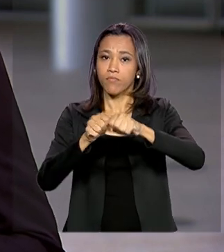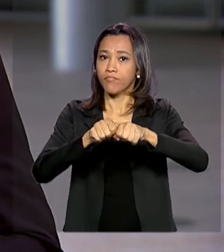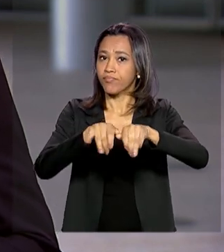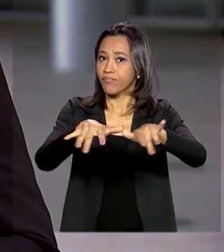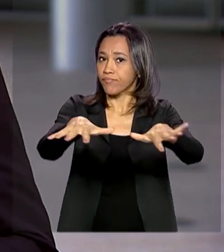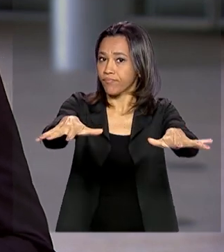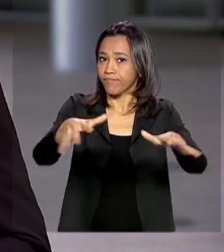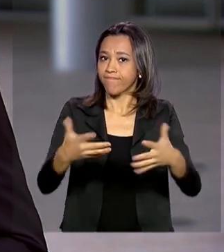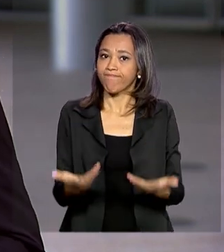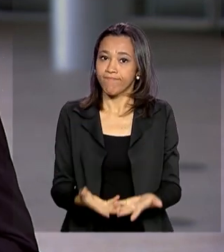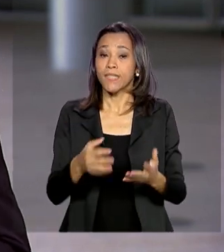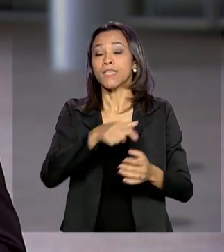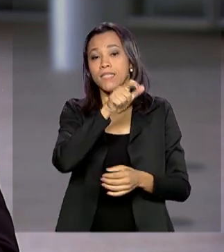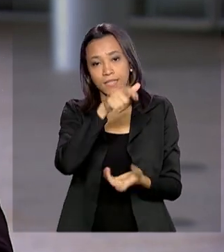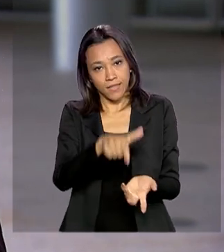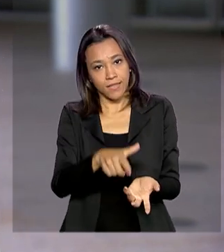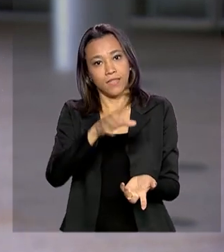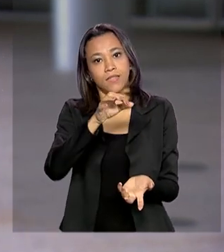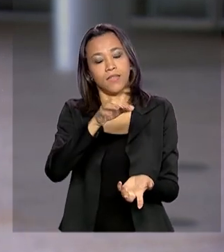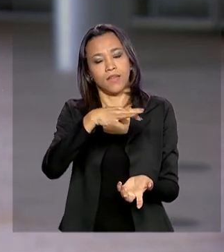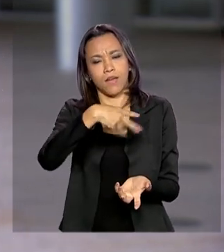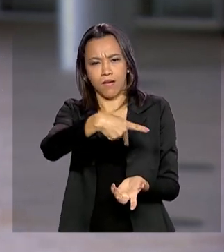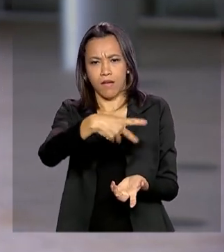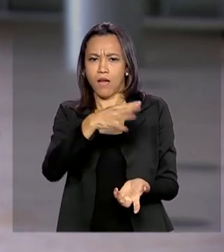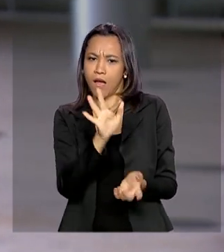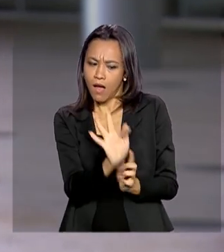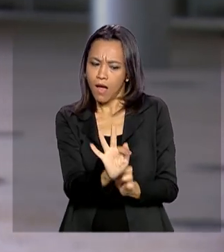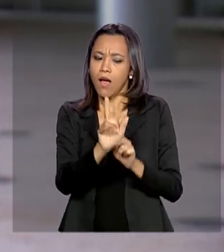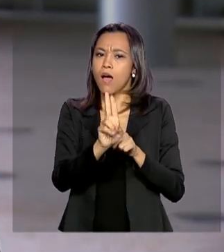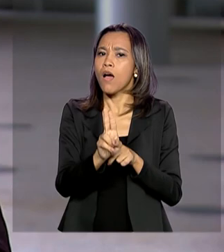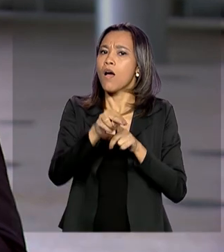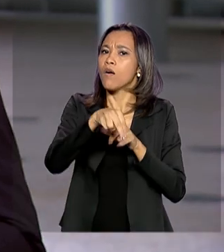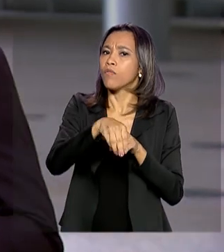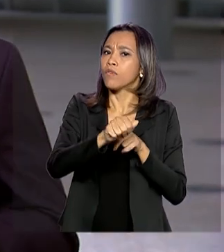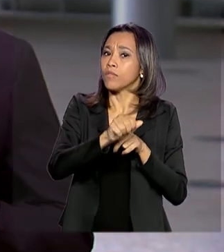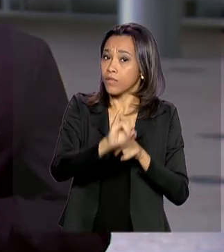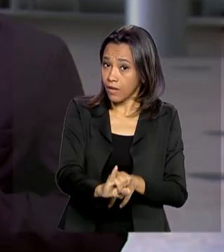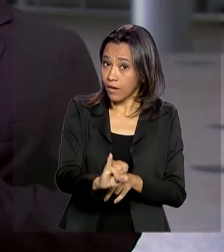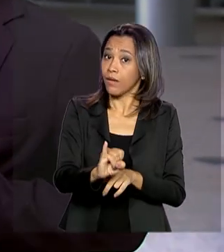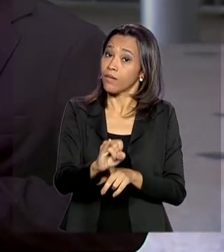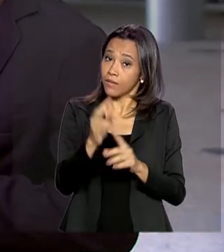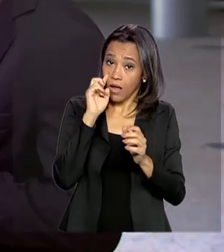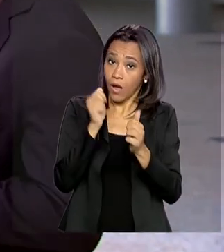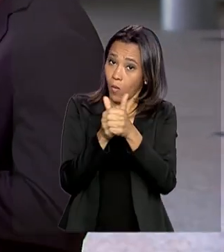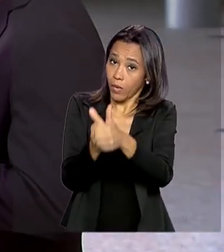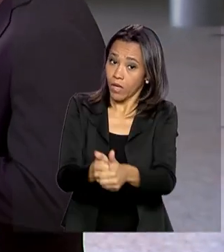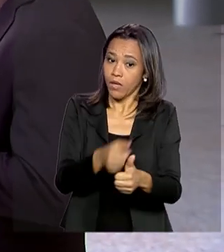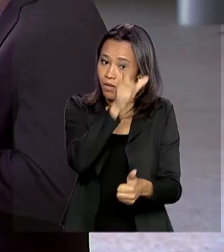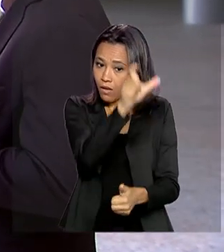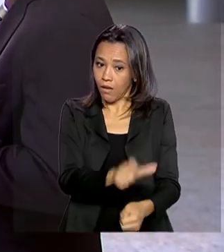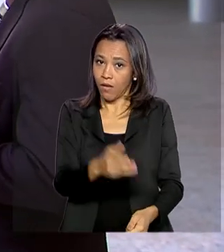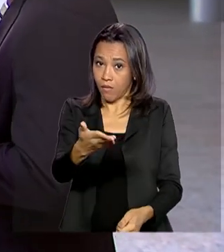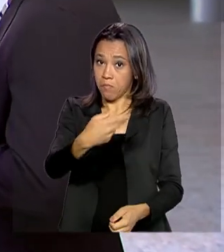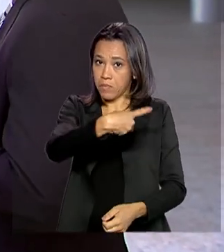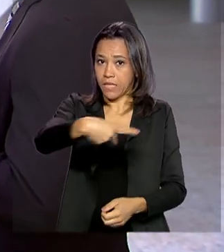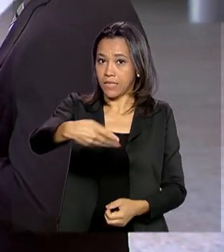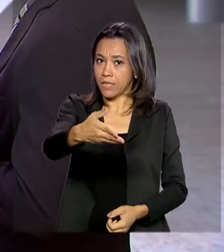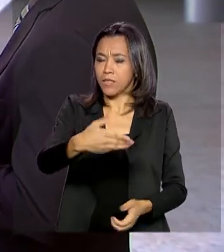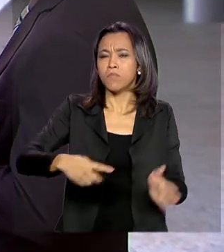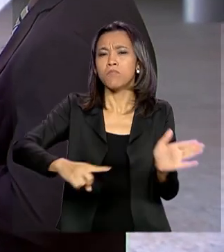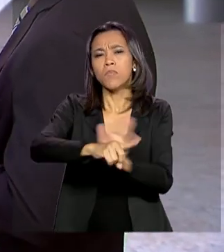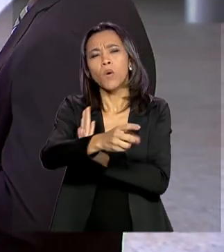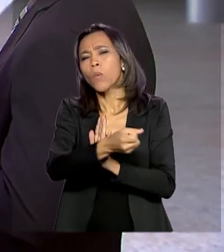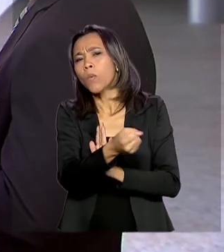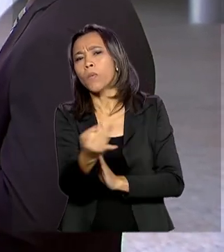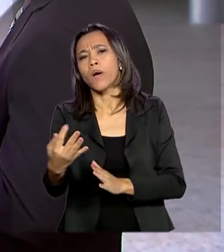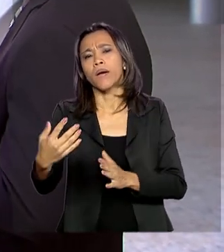Fundação Nacional do Índio também está atenta sobre esse assunto. Vou conversar com o Marcelo Xavier, é presidente da FUNAI. Marcelo, quais são as medidas, as principais